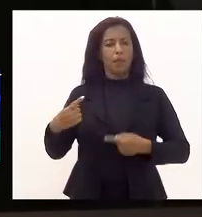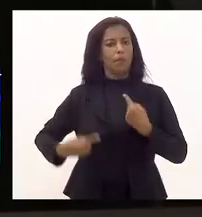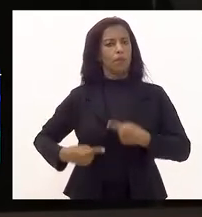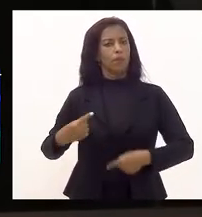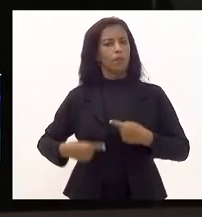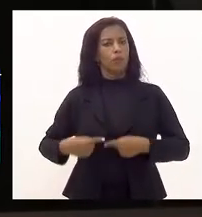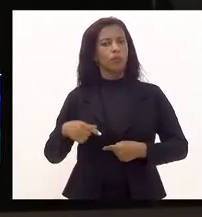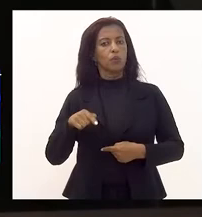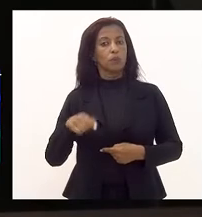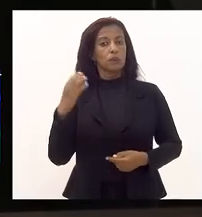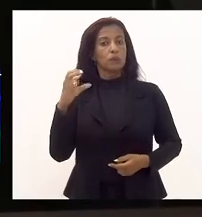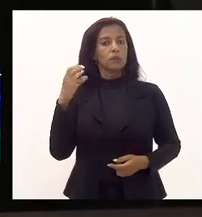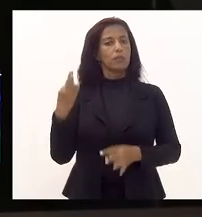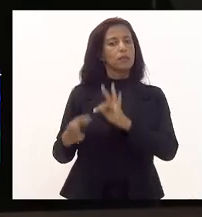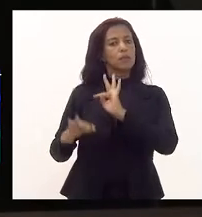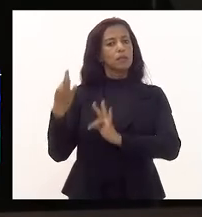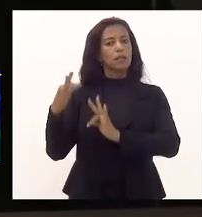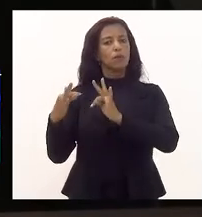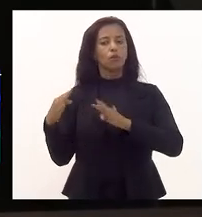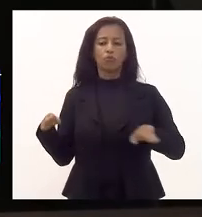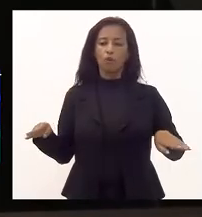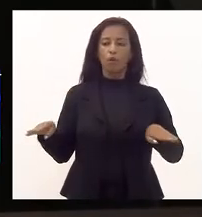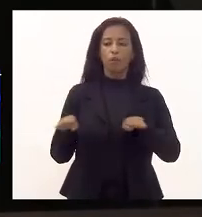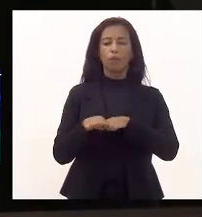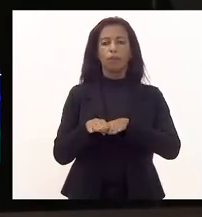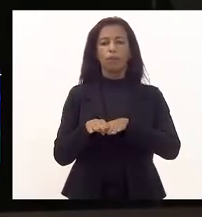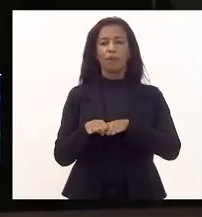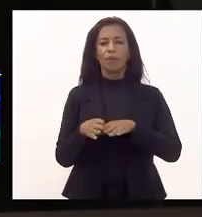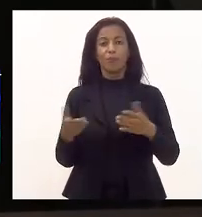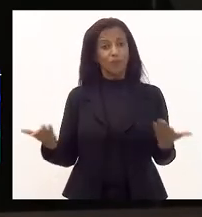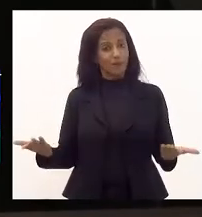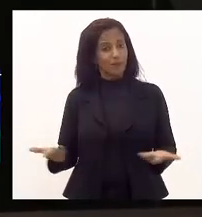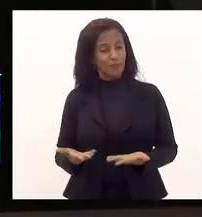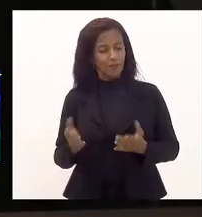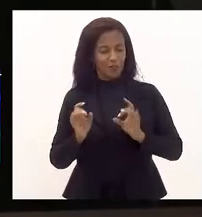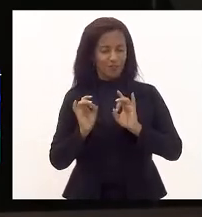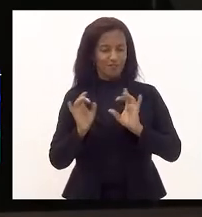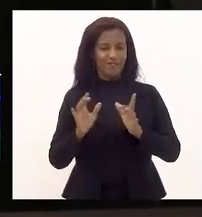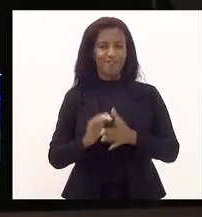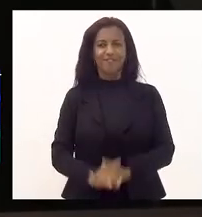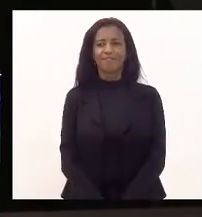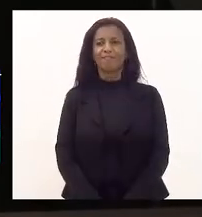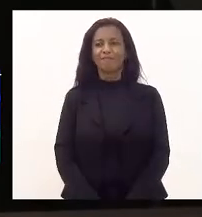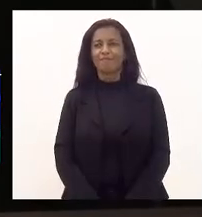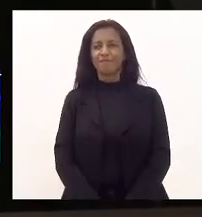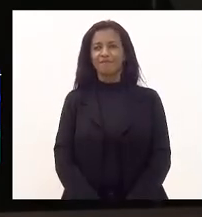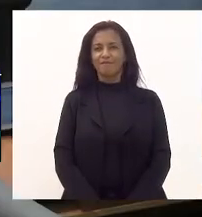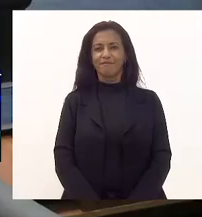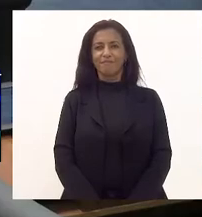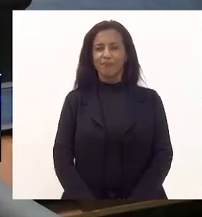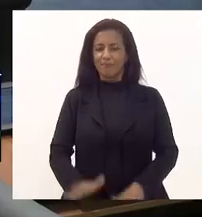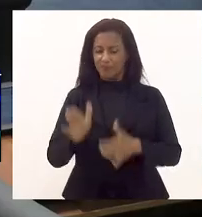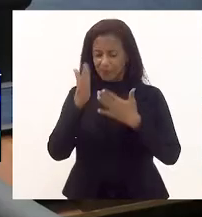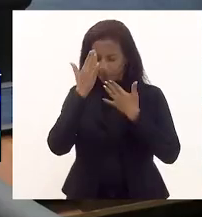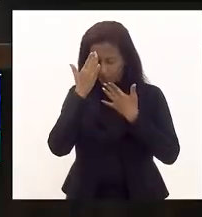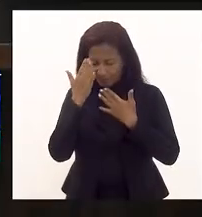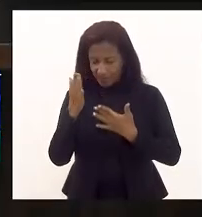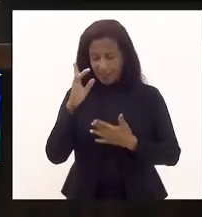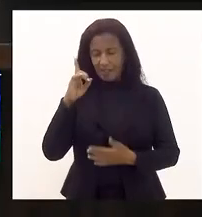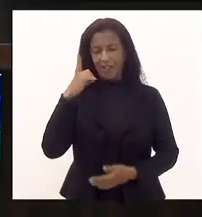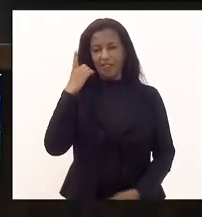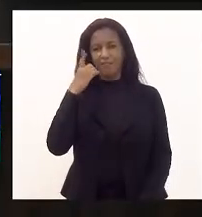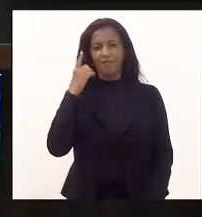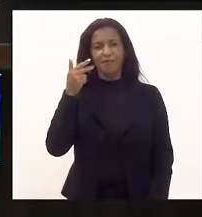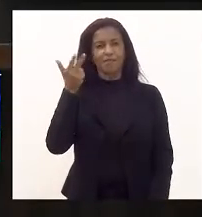pública da ciência e tecnologia. por hoje é só. Muito obrigada, deputado Elianmar